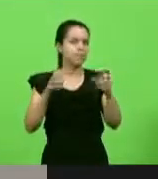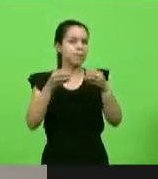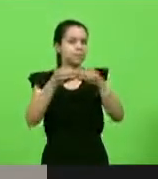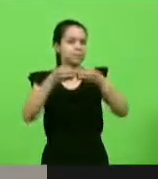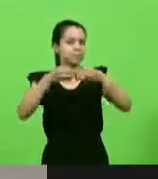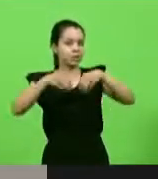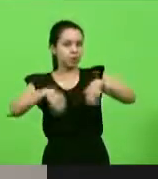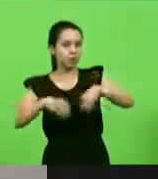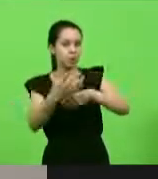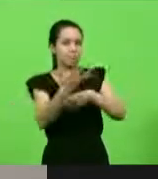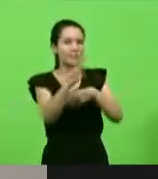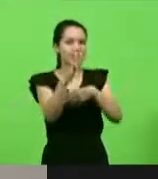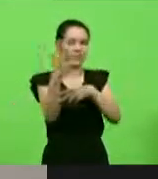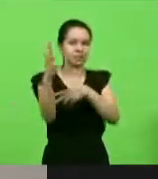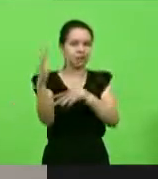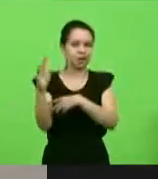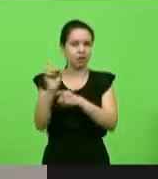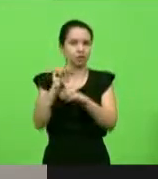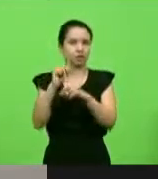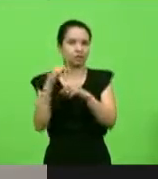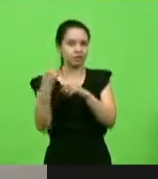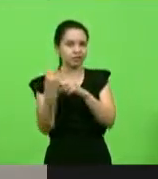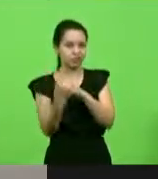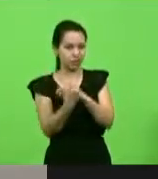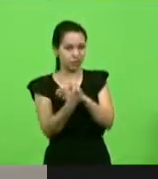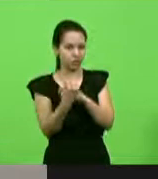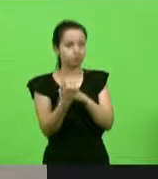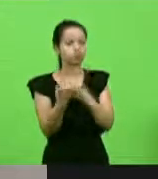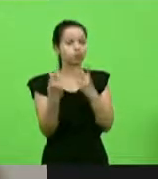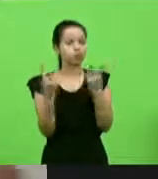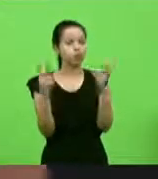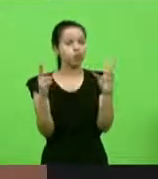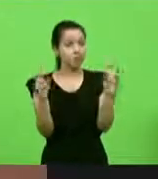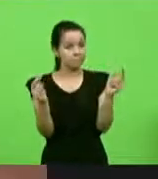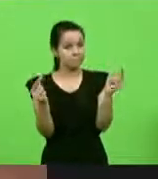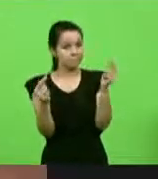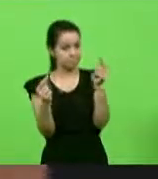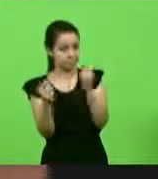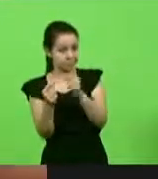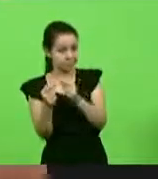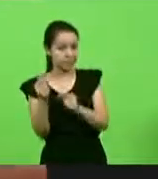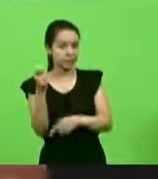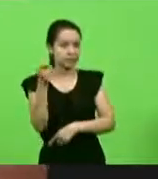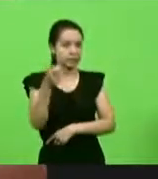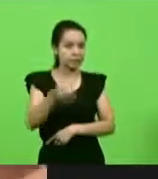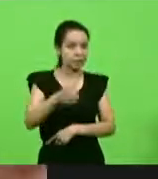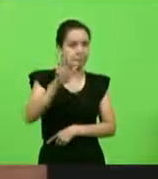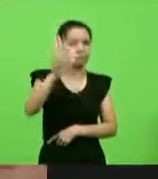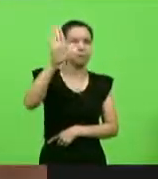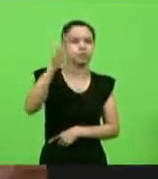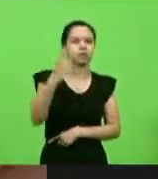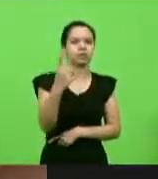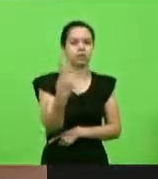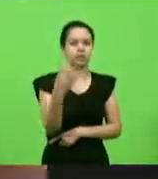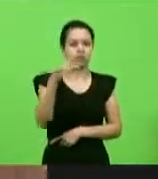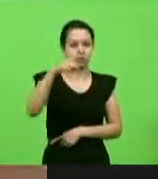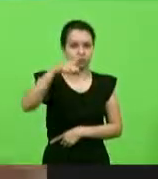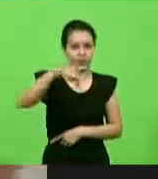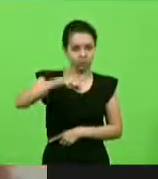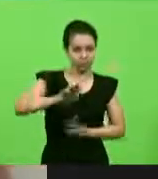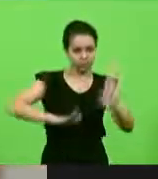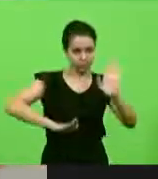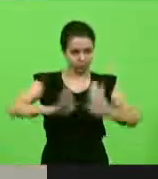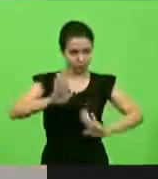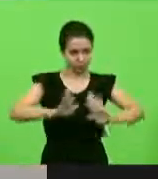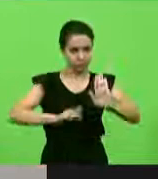17ª rodada de licitações apresentado nestas ações pelo Instituto e